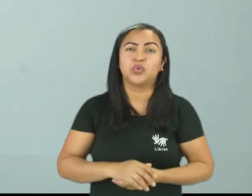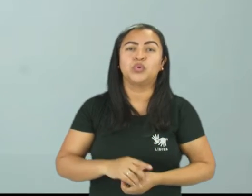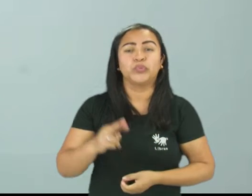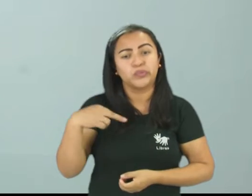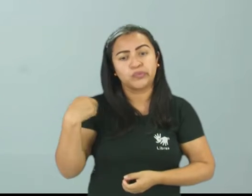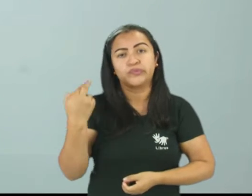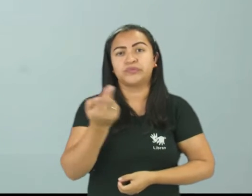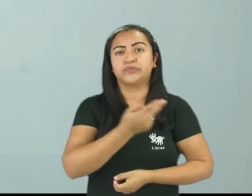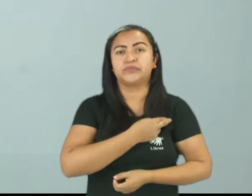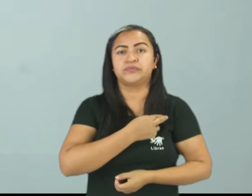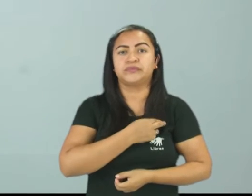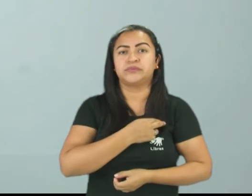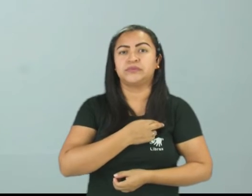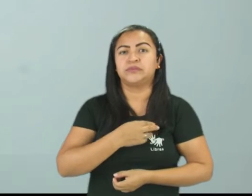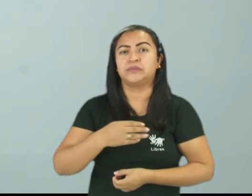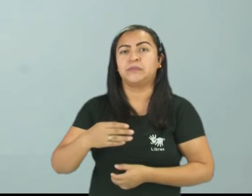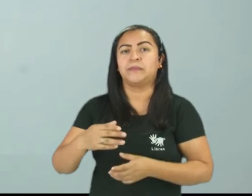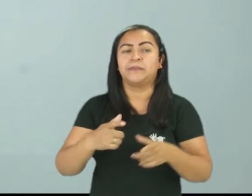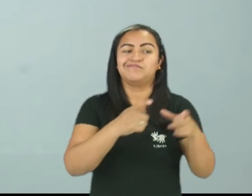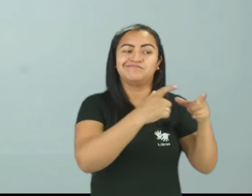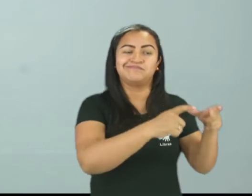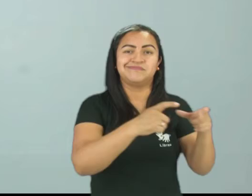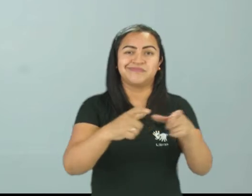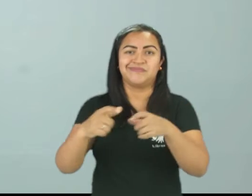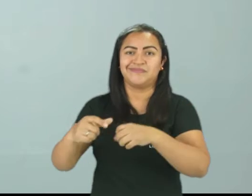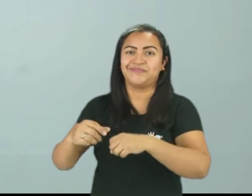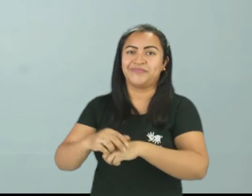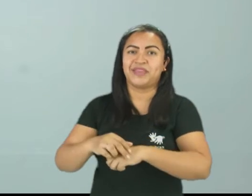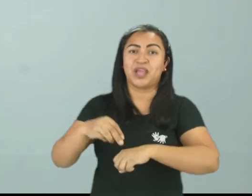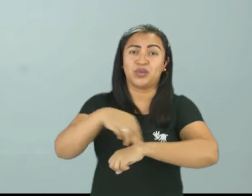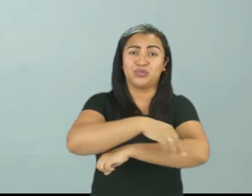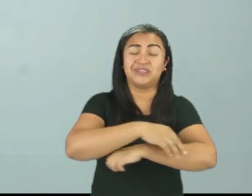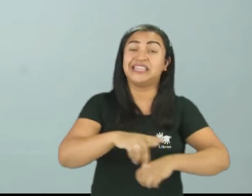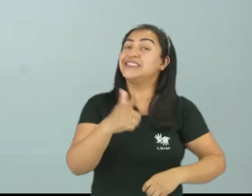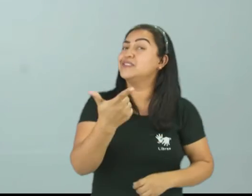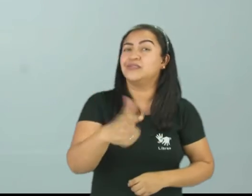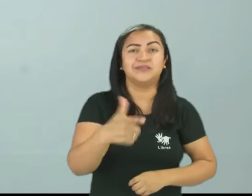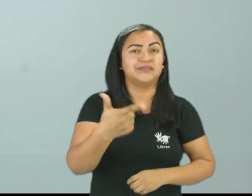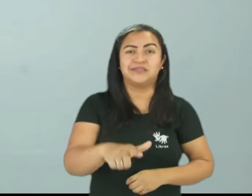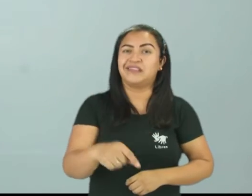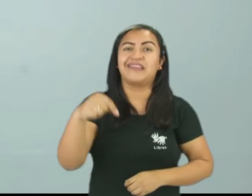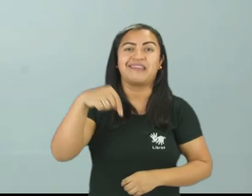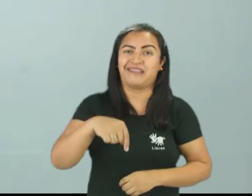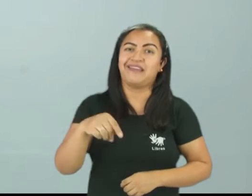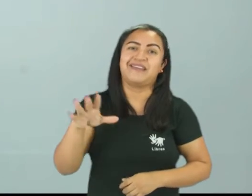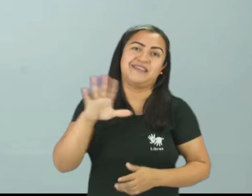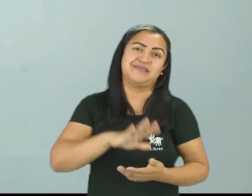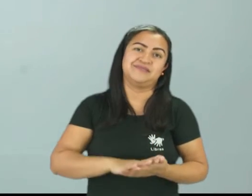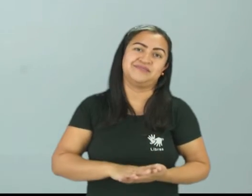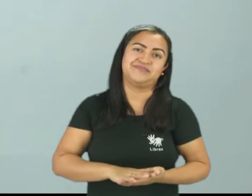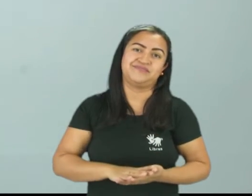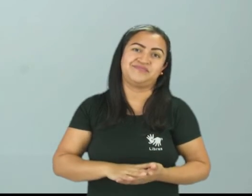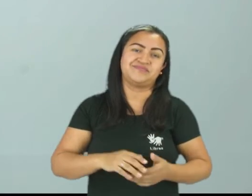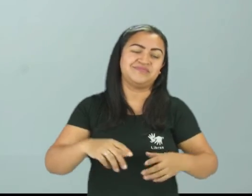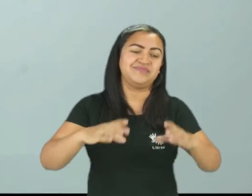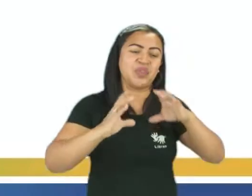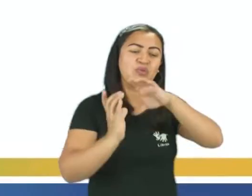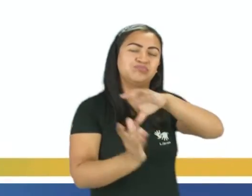bairros, né, eles não têm uma coleta de esgoto, eles não têm, o esgoto é a céu aberto, ok?